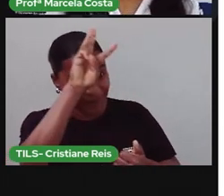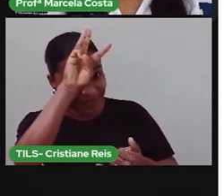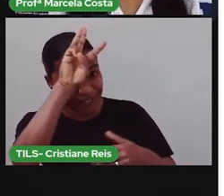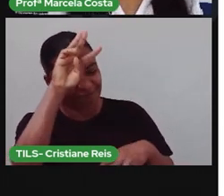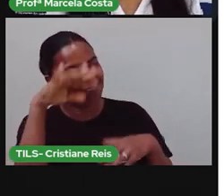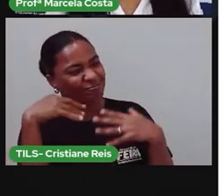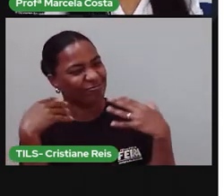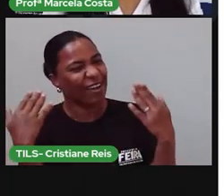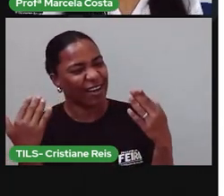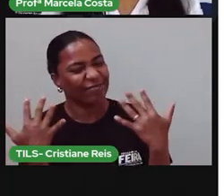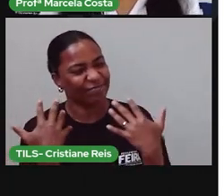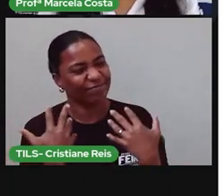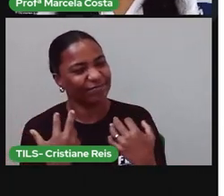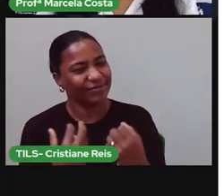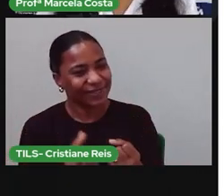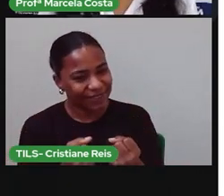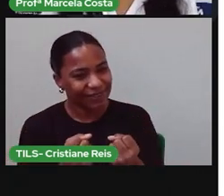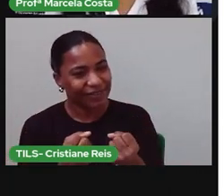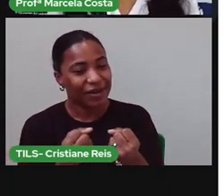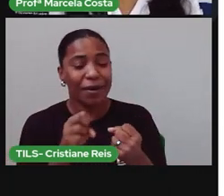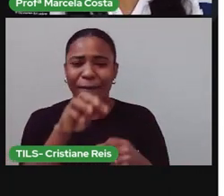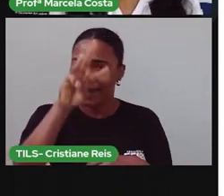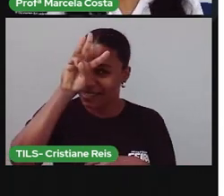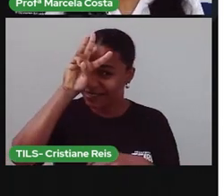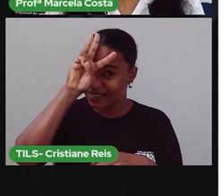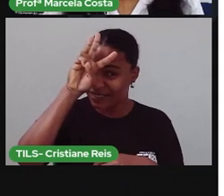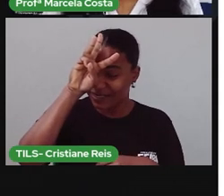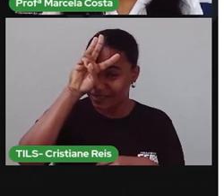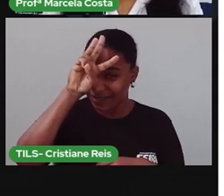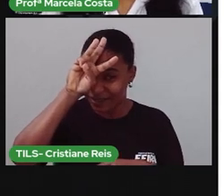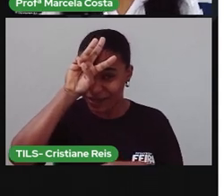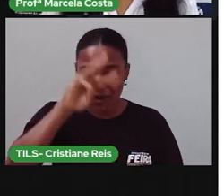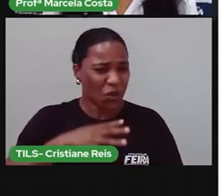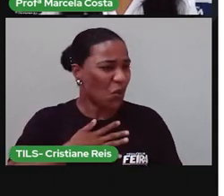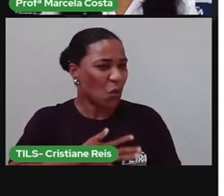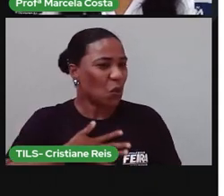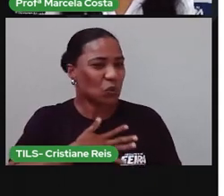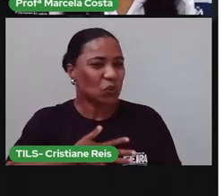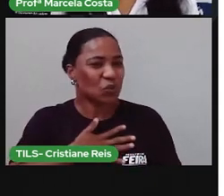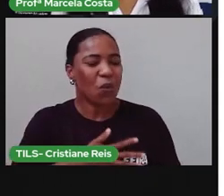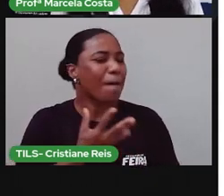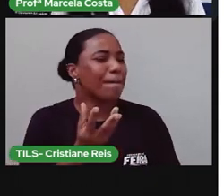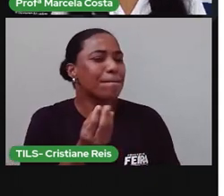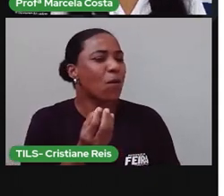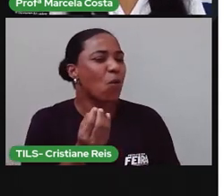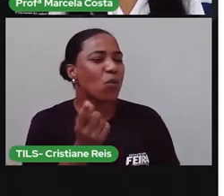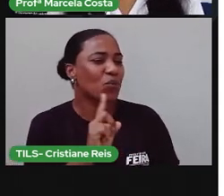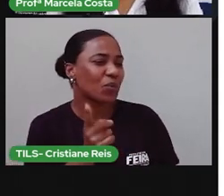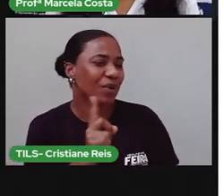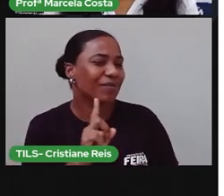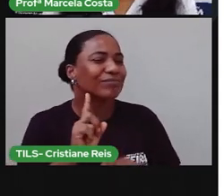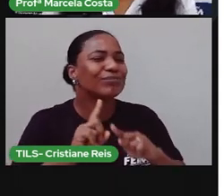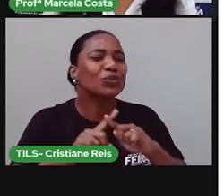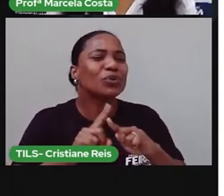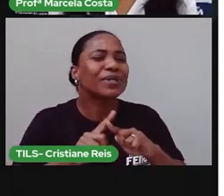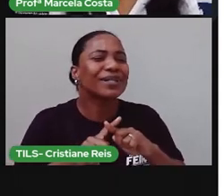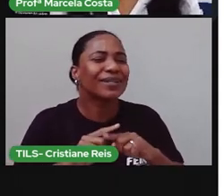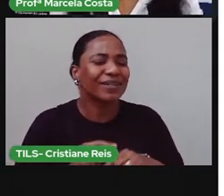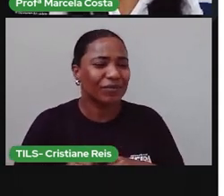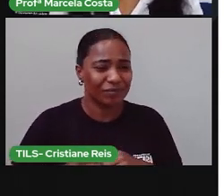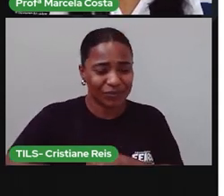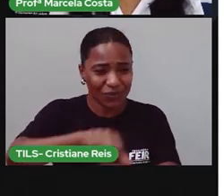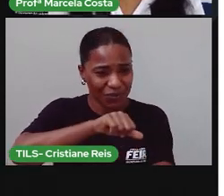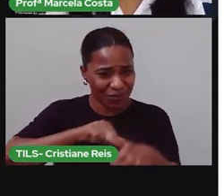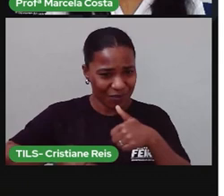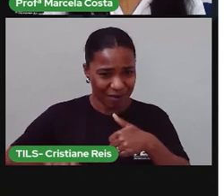convencer. Mas ele não ficou muito satisfeito. Por que ele não ficou satisfeito com a divisão dos papéis